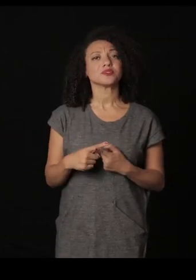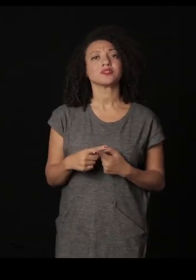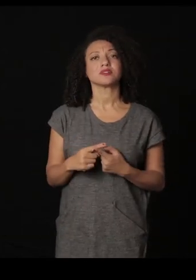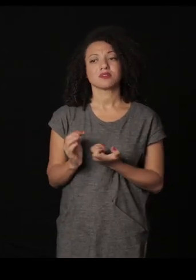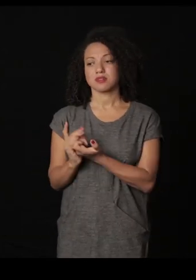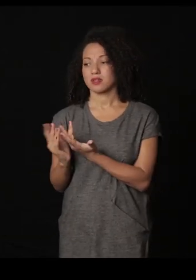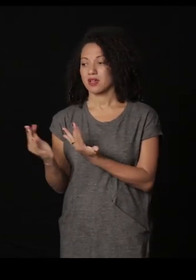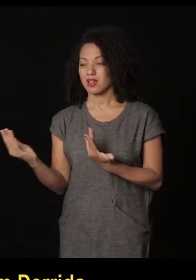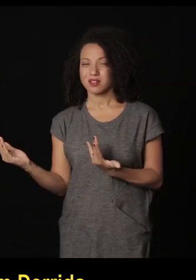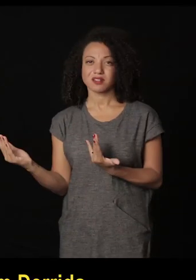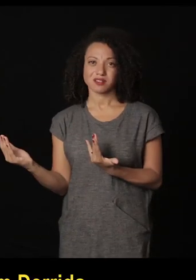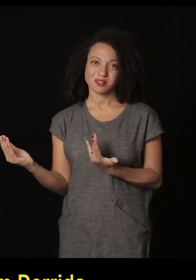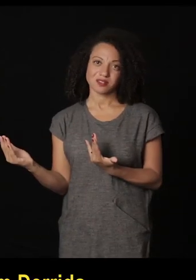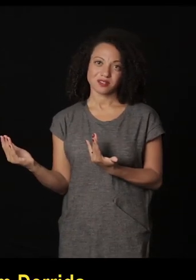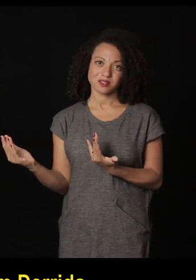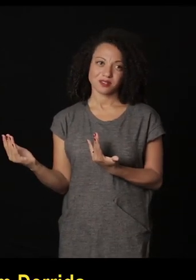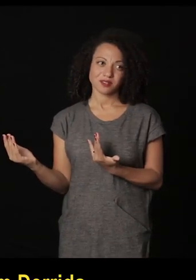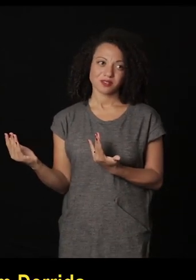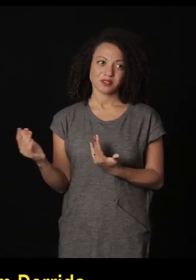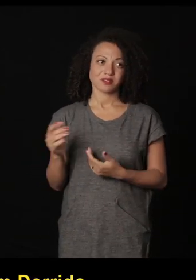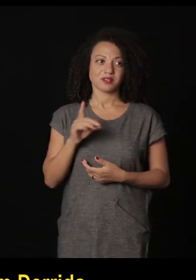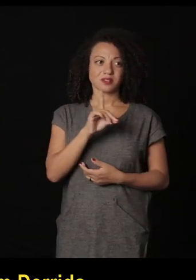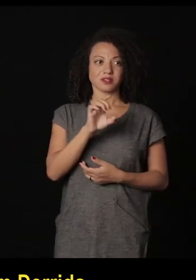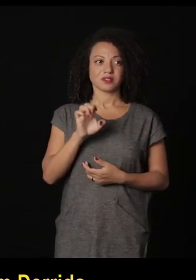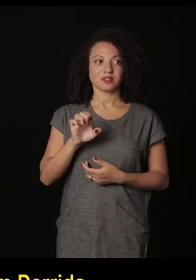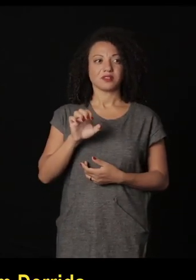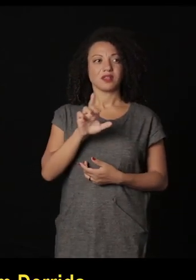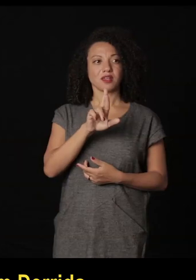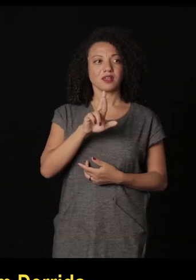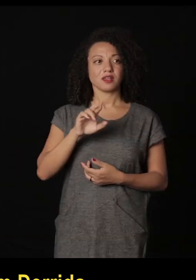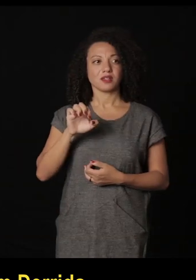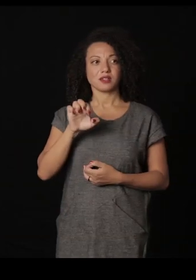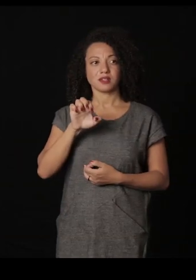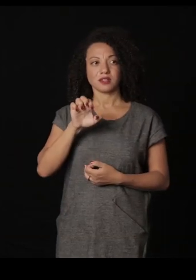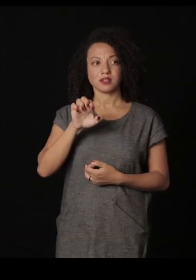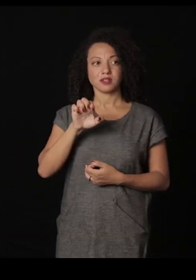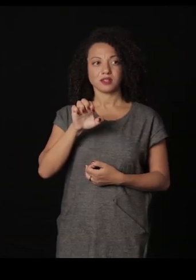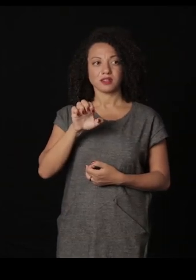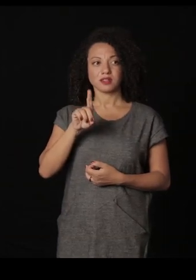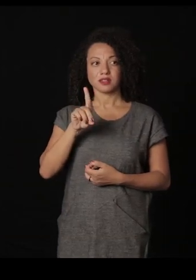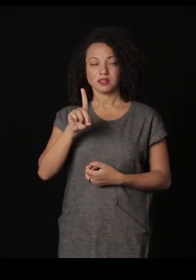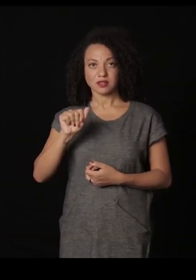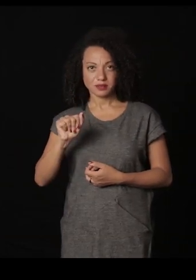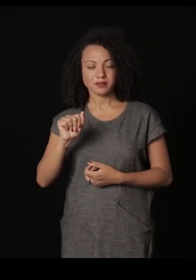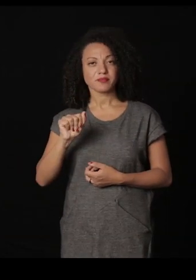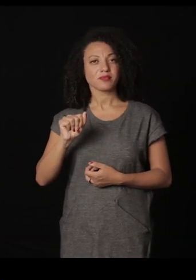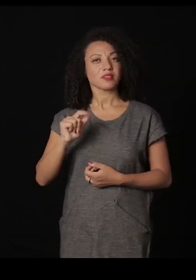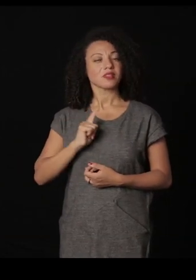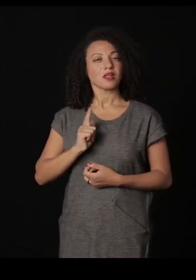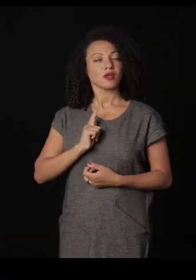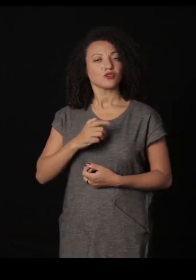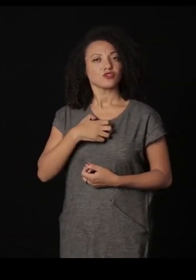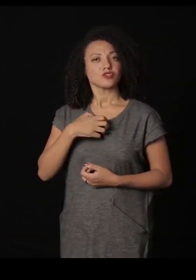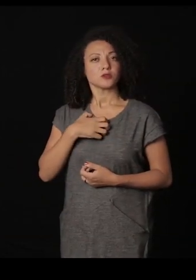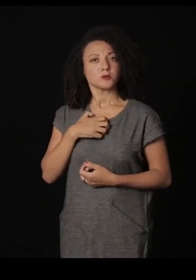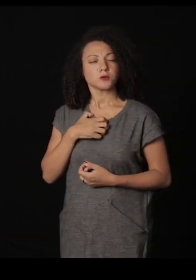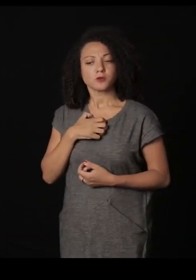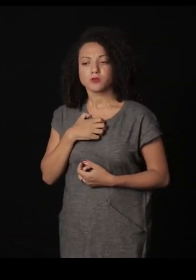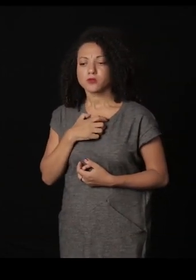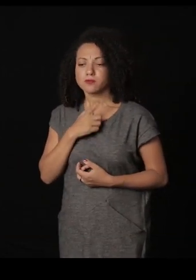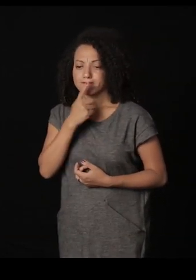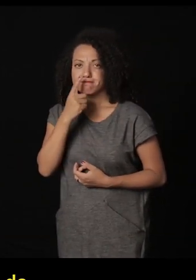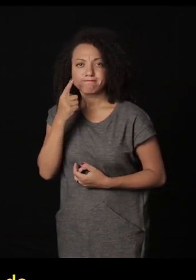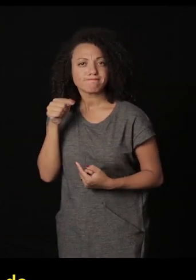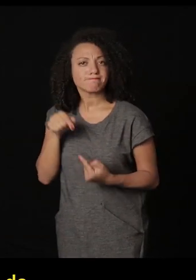e porque arquivos de acordo com Derrida tem uma pulsão de morte